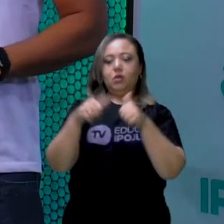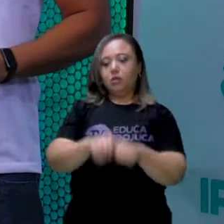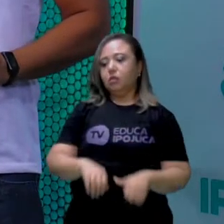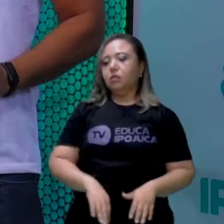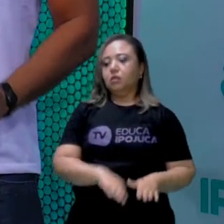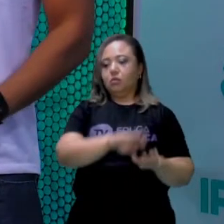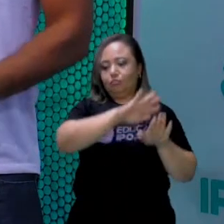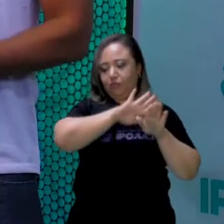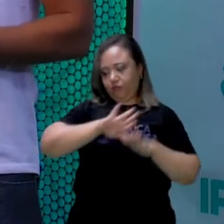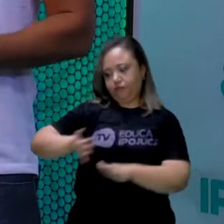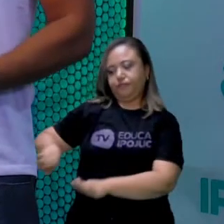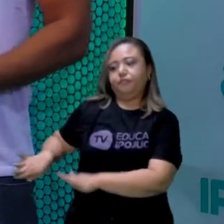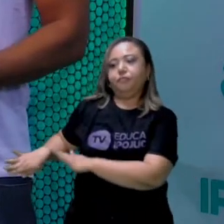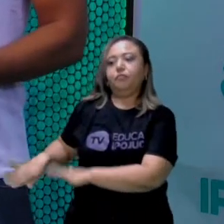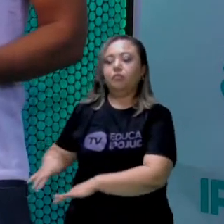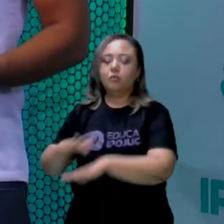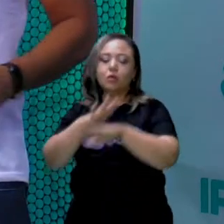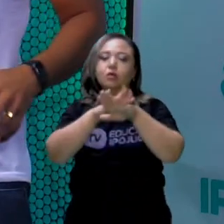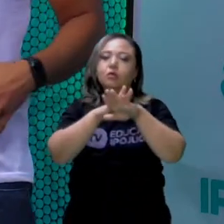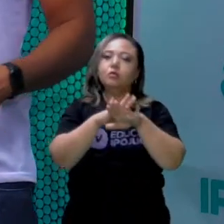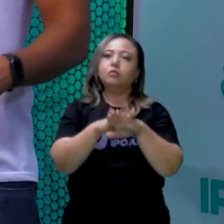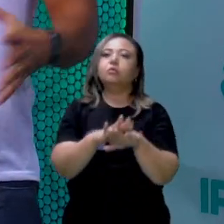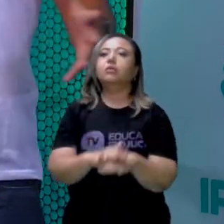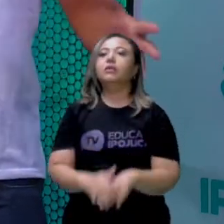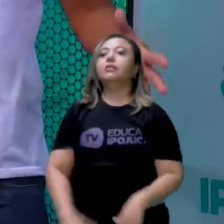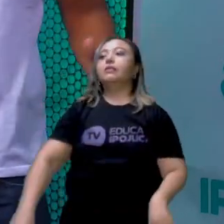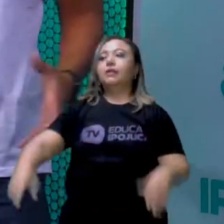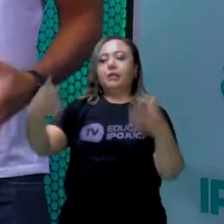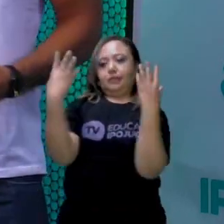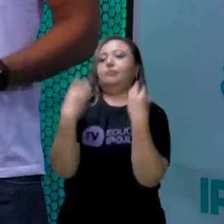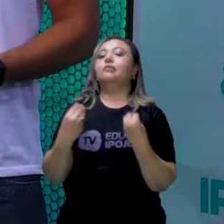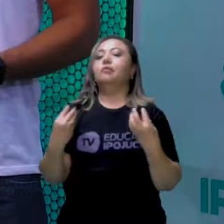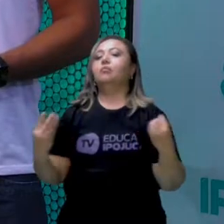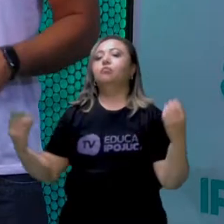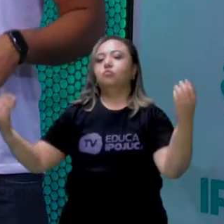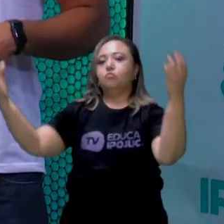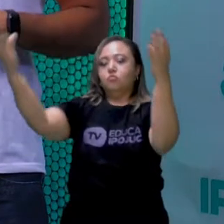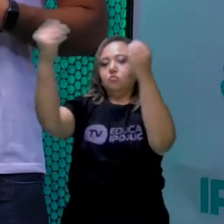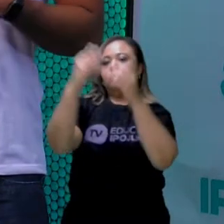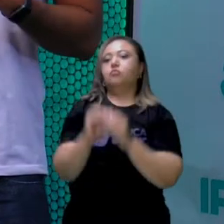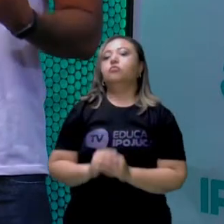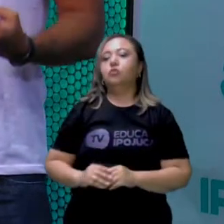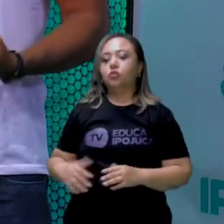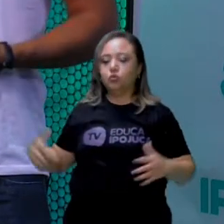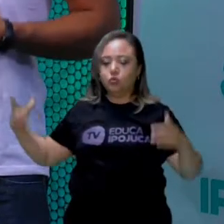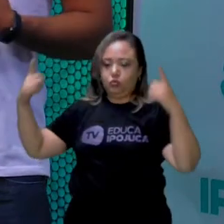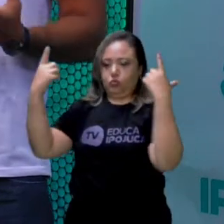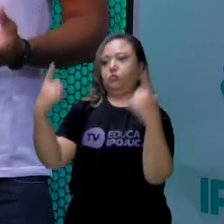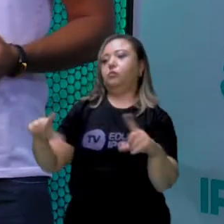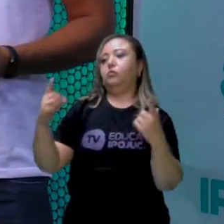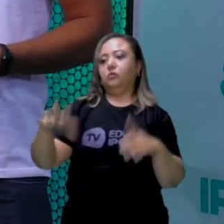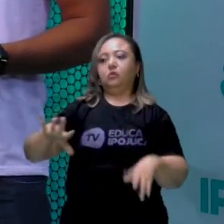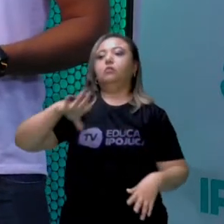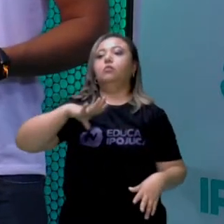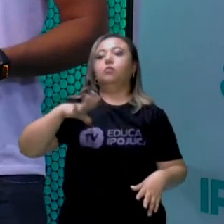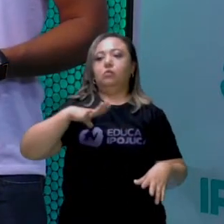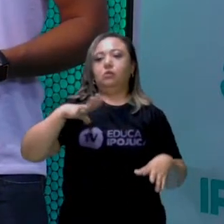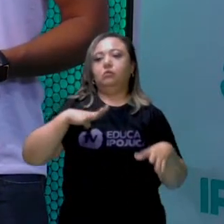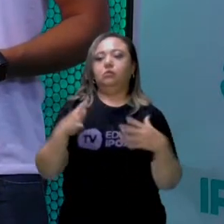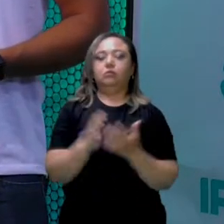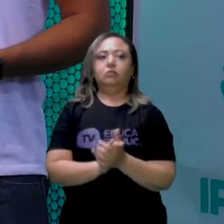doenças que eram muito características ali dos centros urbanos, já que com esse processo de industrialização,